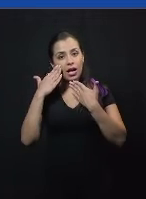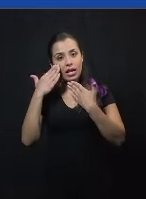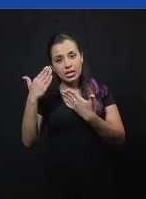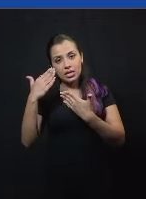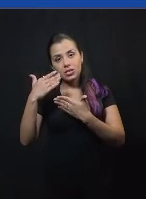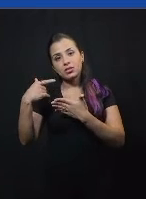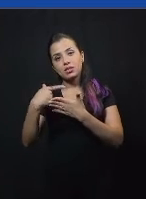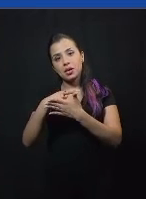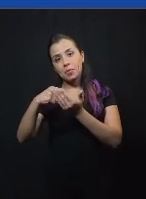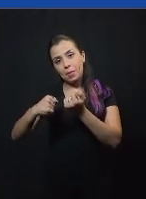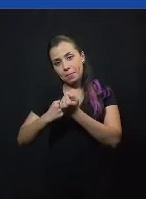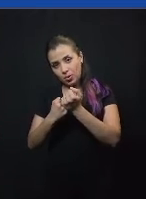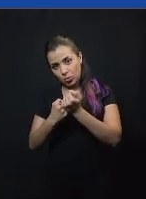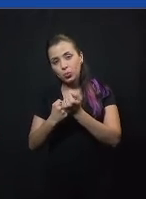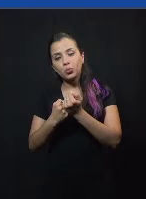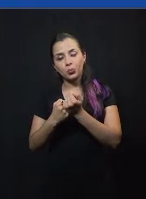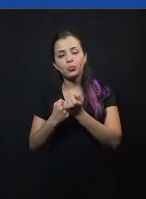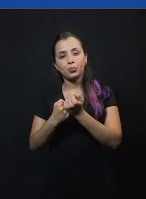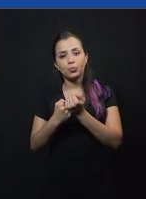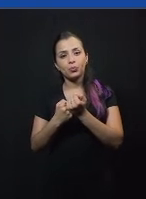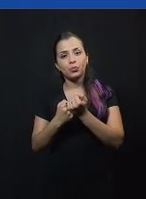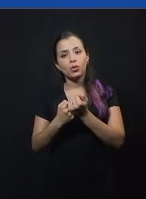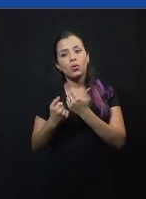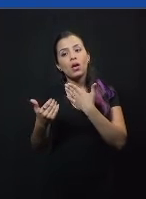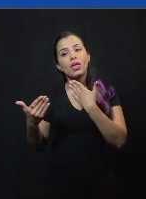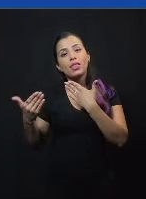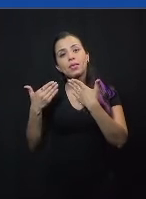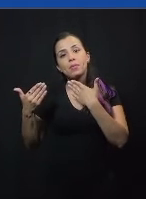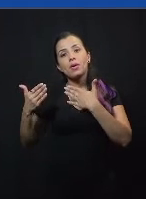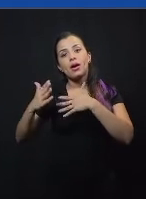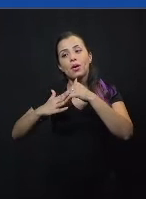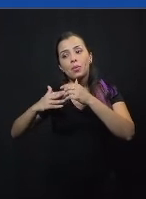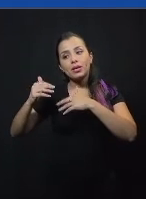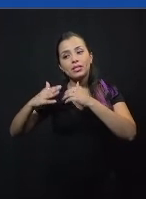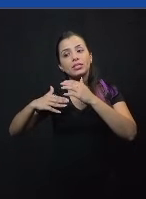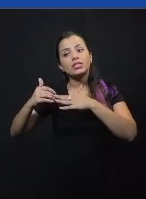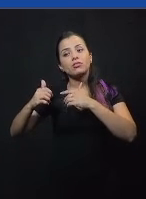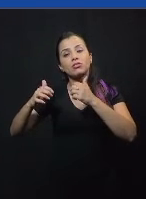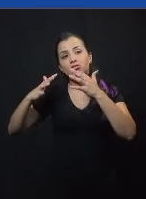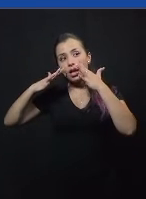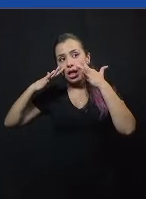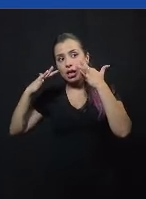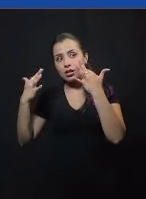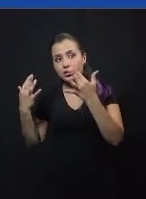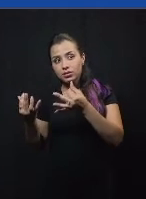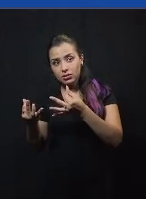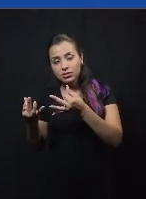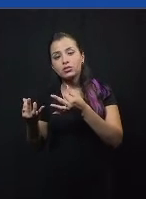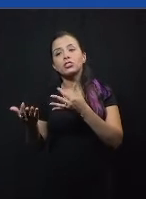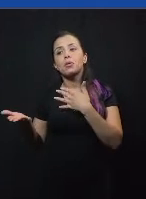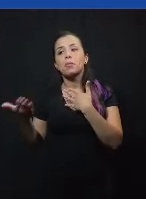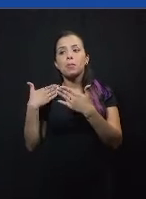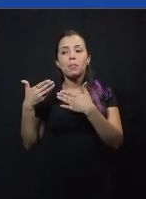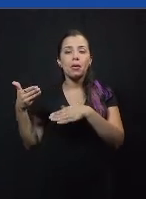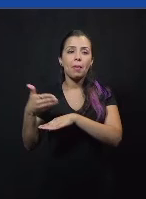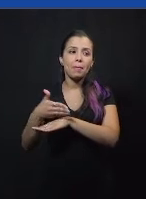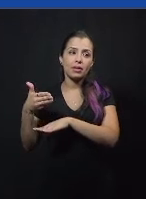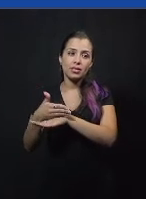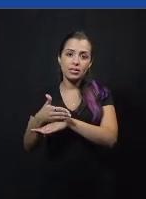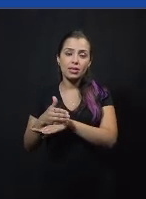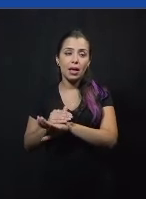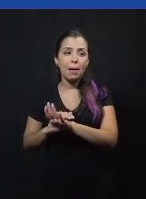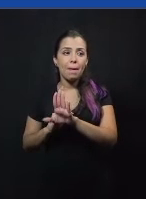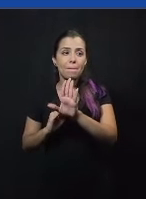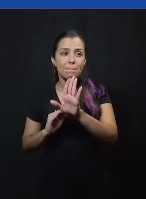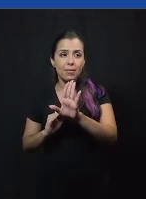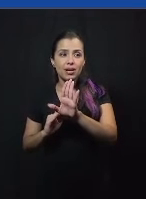positivo é que o debate político, esse exercício, atrai mais vozes, inclui mais pessoas para participar desse processo, porém, ao